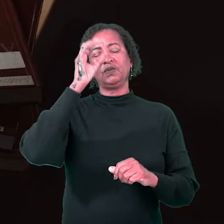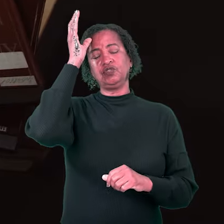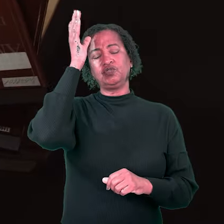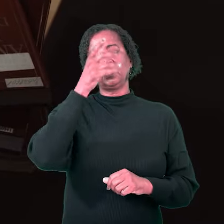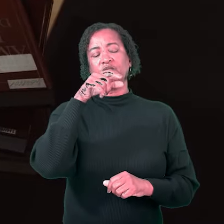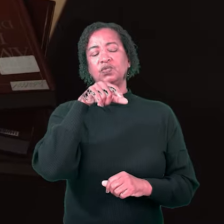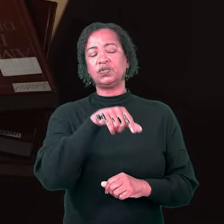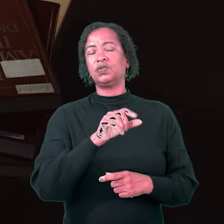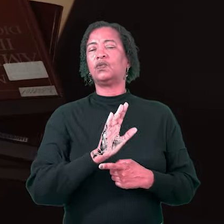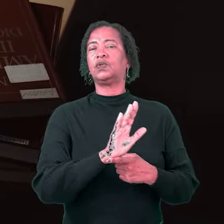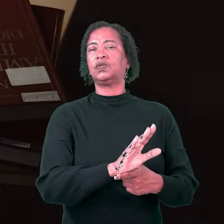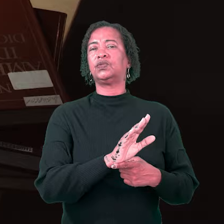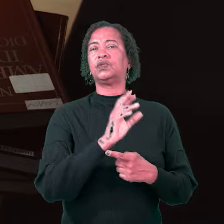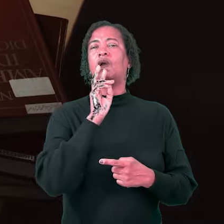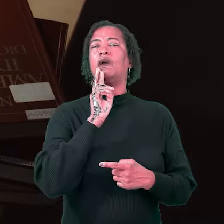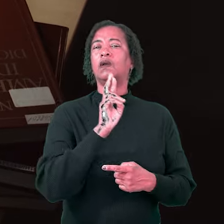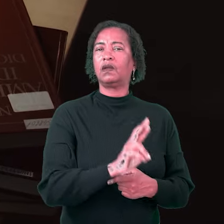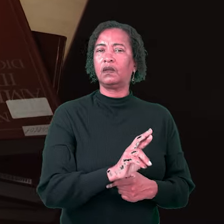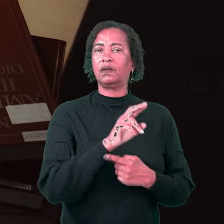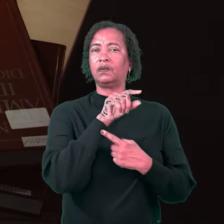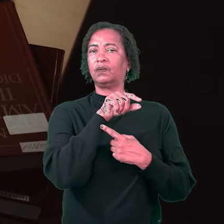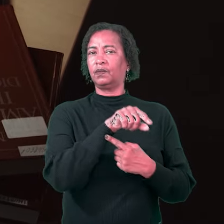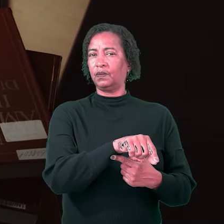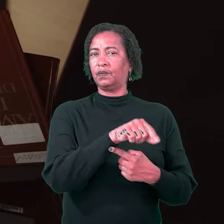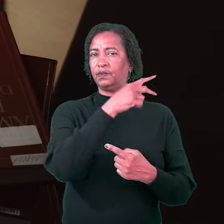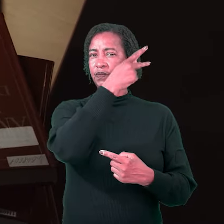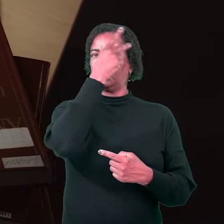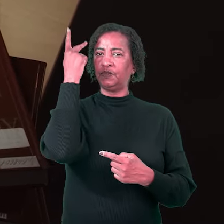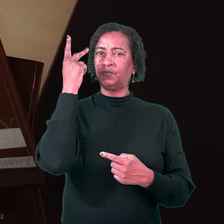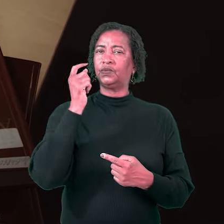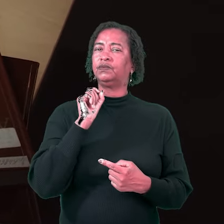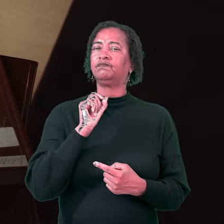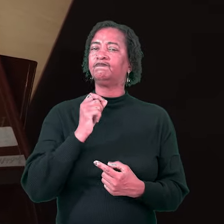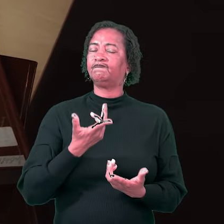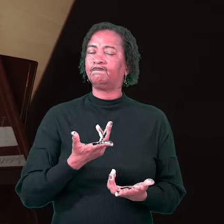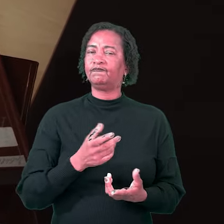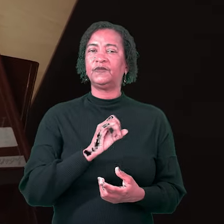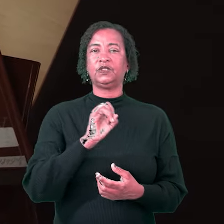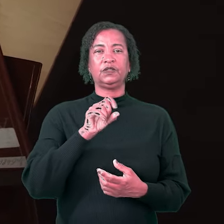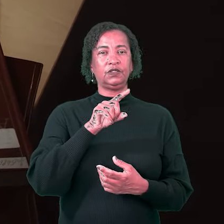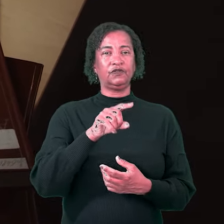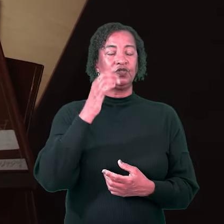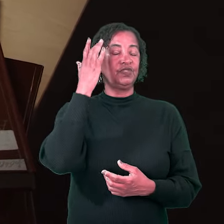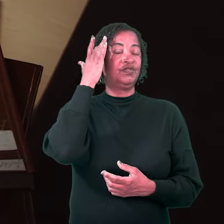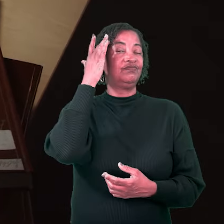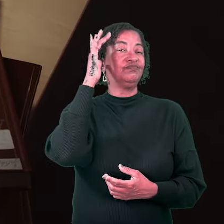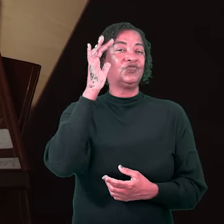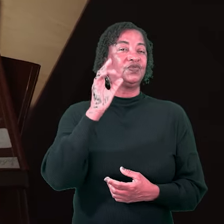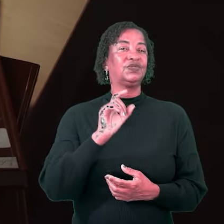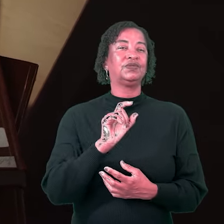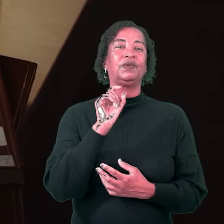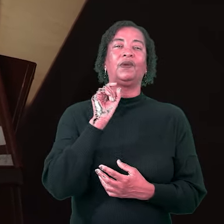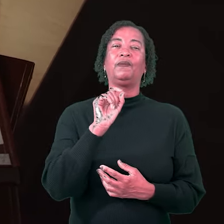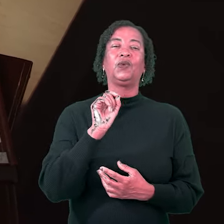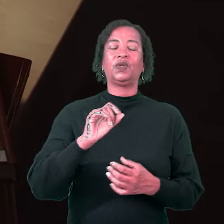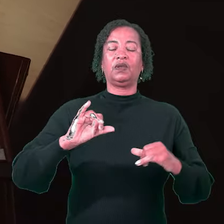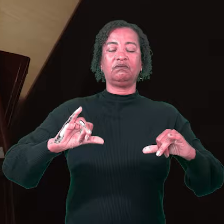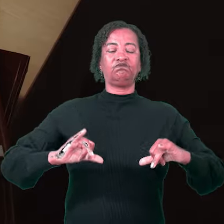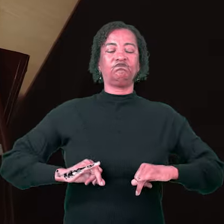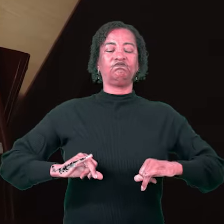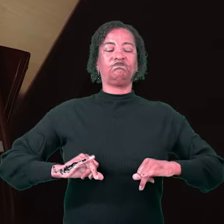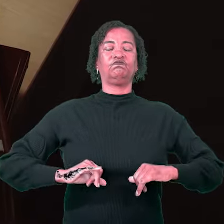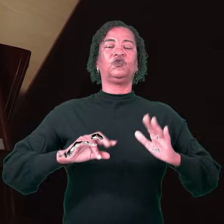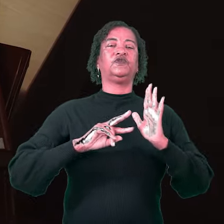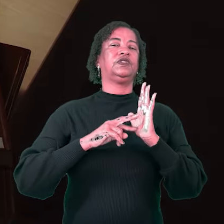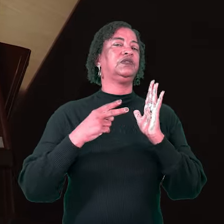parte da solução e da resposta para aquelas pessoas? Se você mesmo não sabe o que é sofrer,